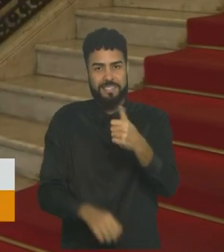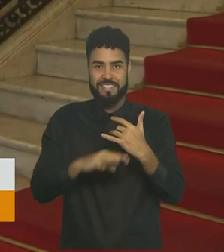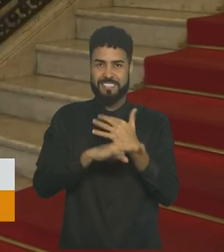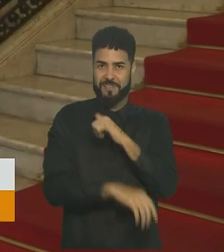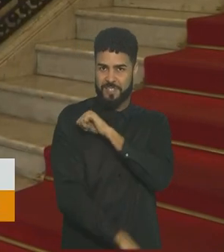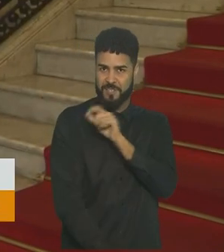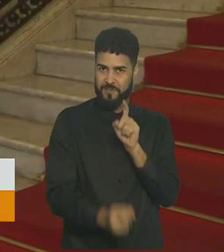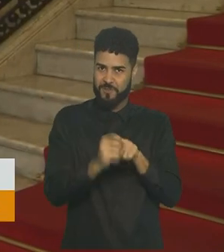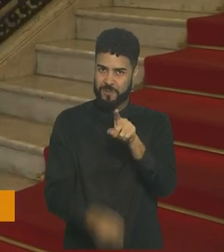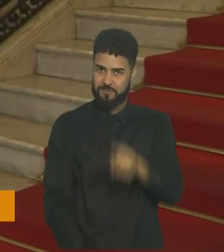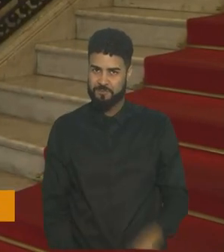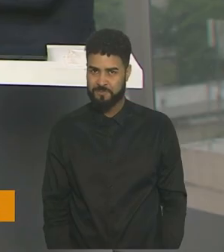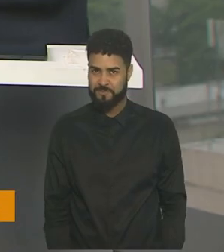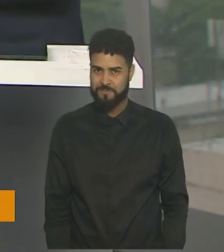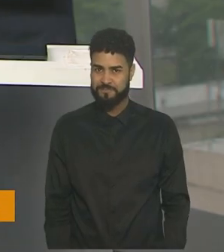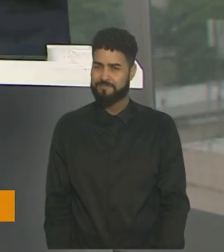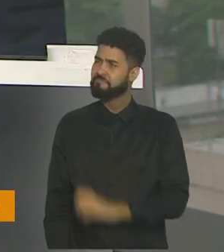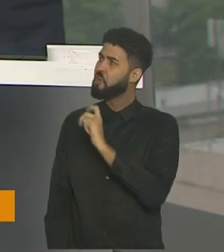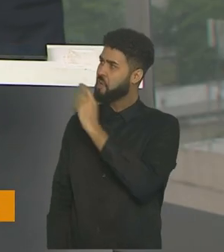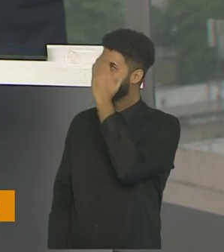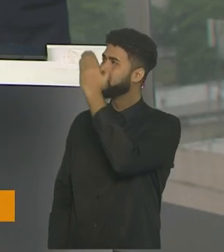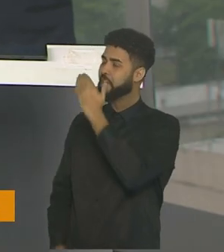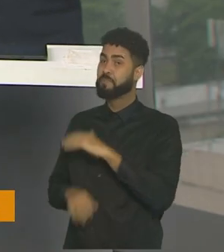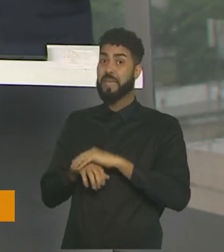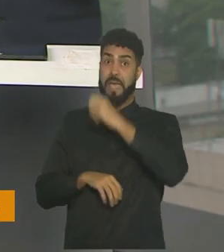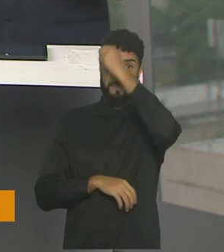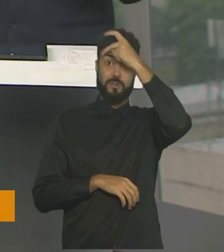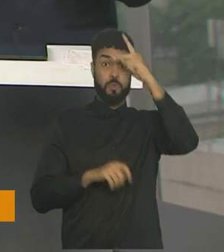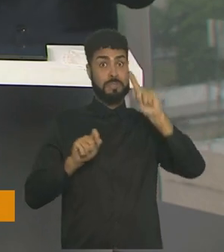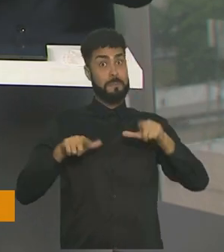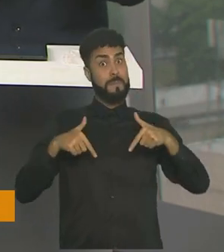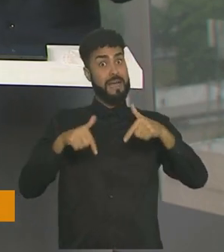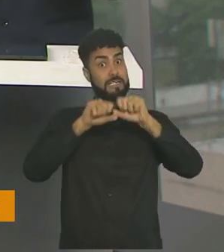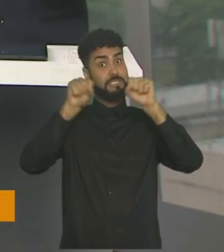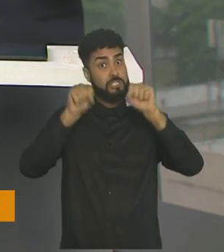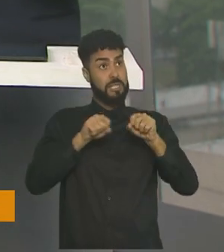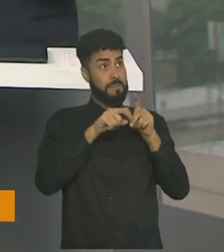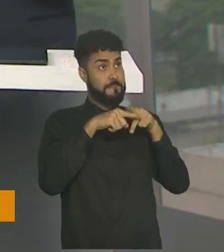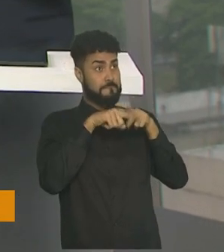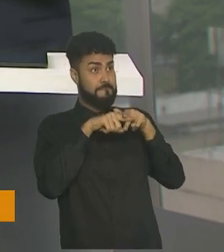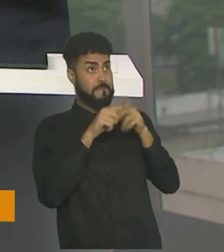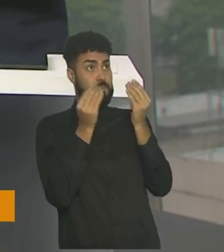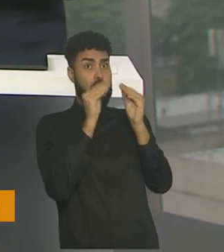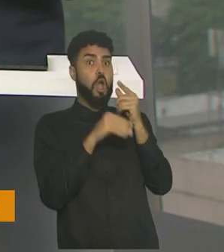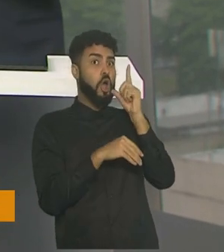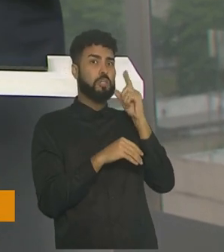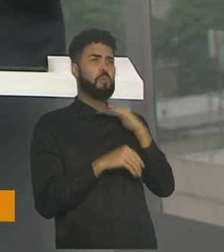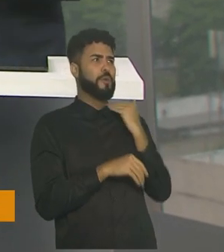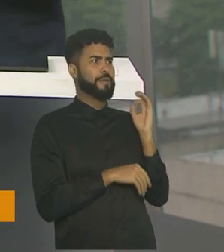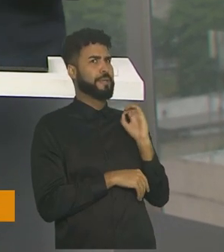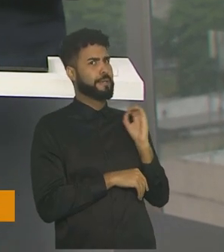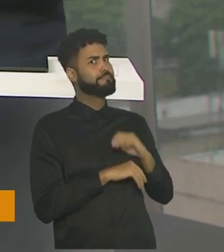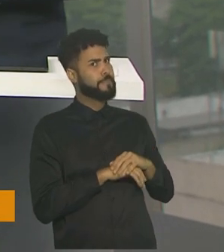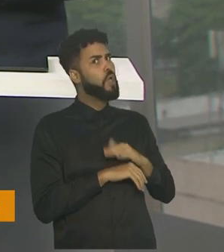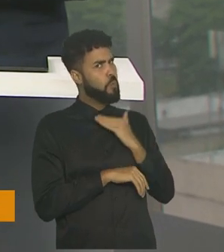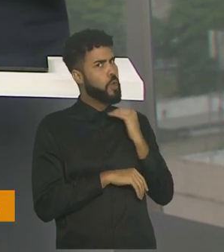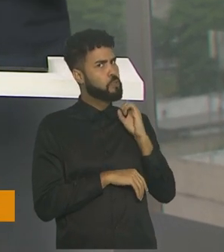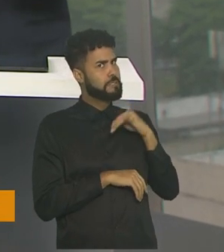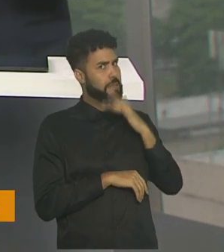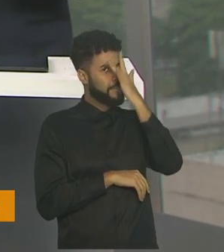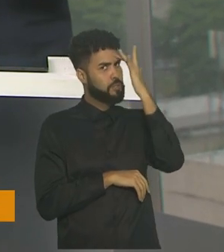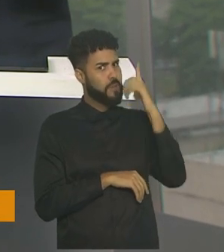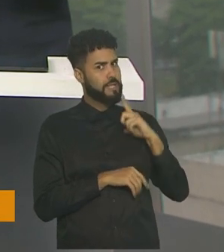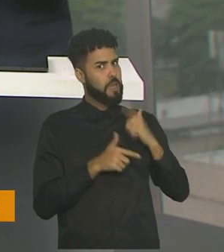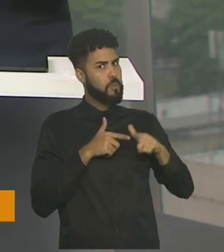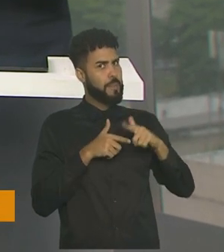do Rio de Janeiro. Braga. Ok, Maurício, obrigado. Prefeitura só tem que arrumar logo esse sistema que deu que ontem não morreu ninguém. Na verdade, morreu gente, sim,